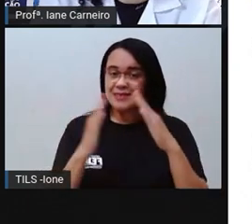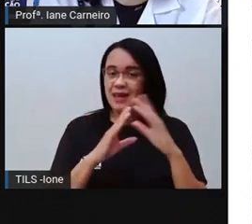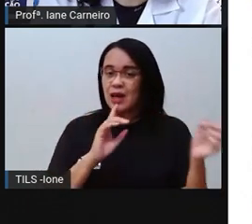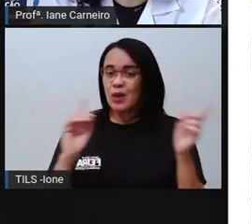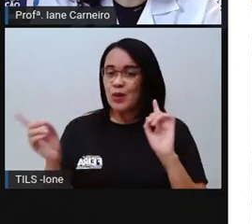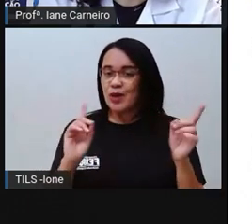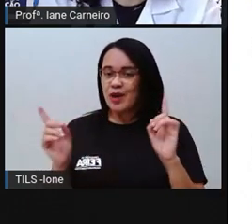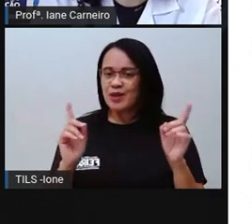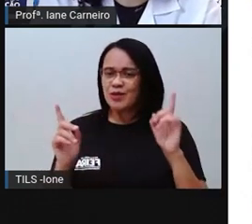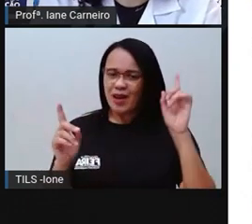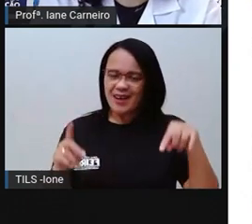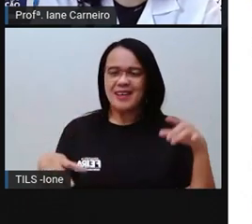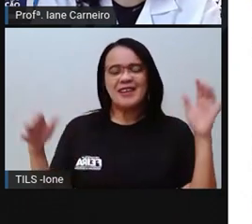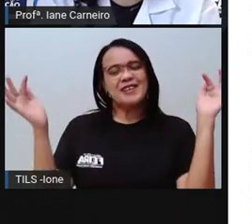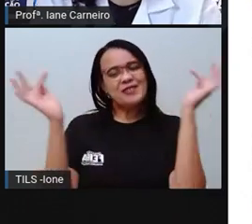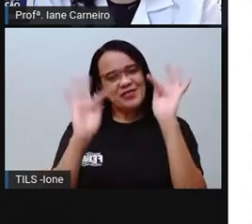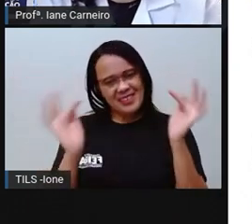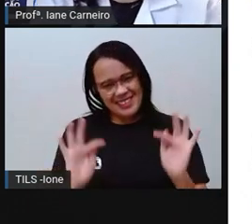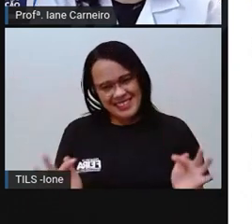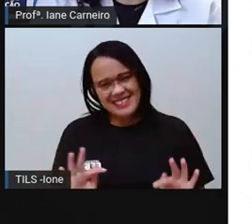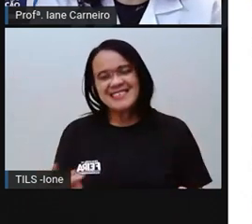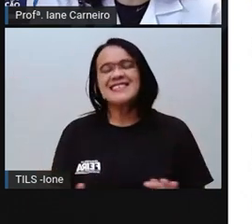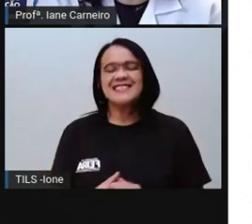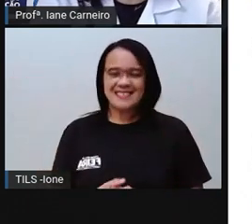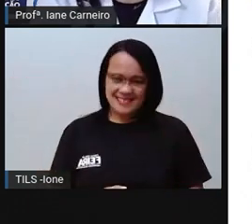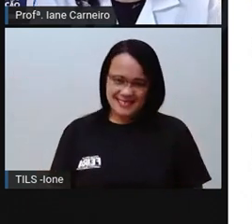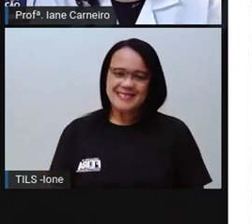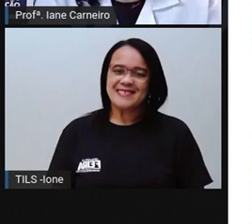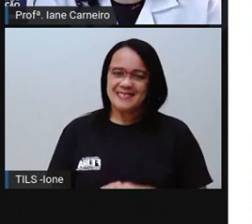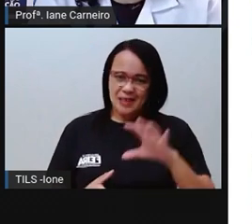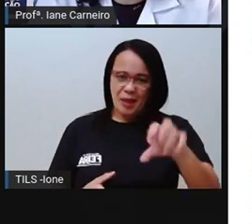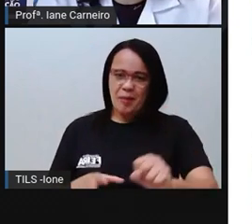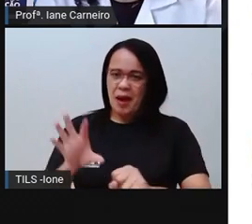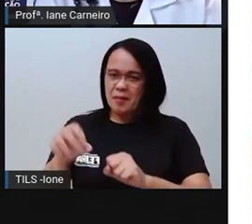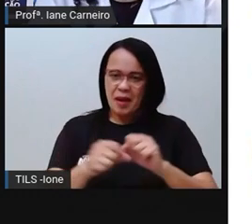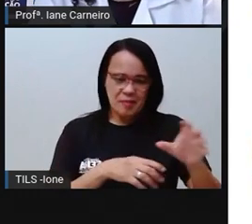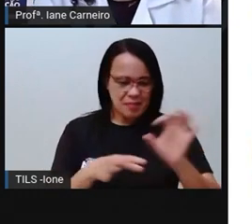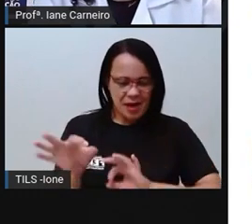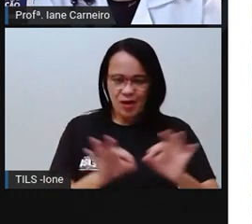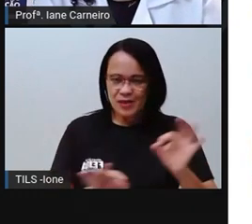Feliz, né? Ajudar. Tá catando os brinquedos, arrumando as coisas.